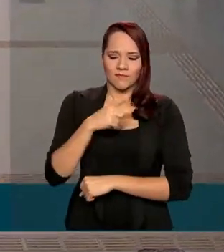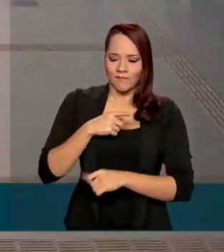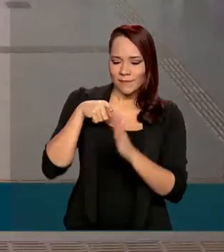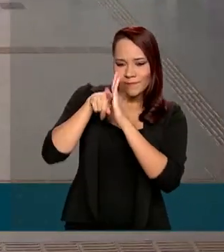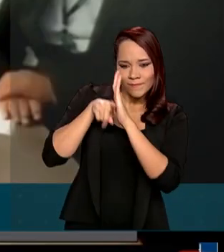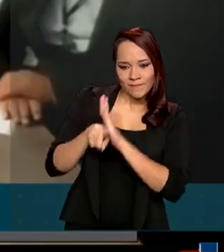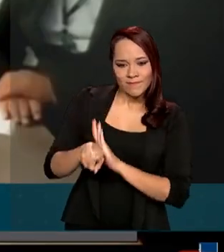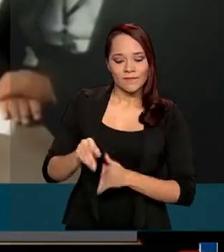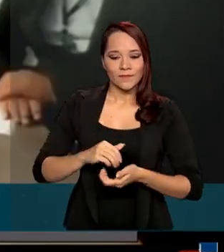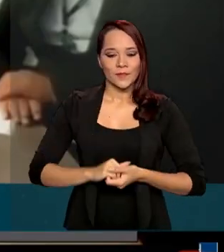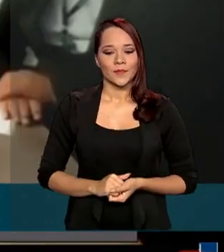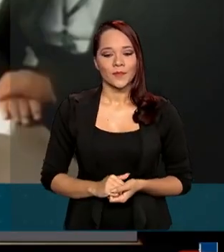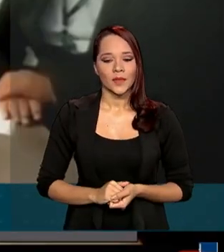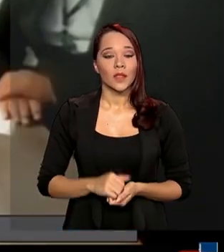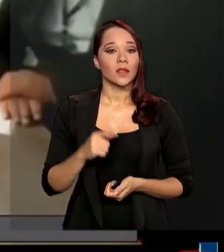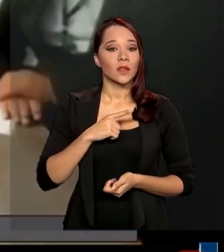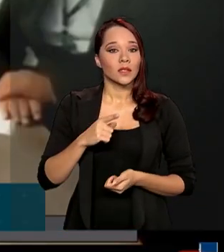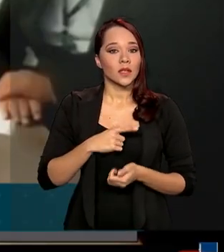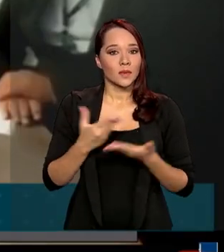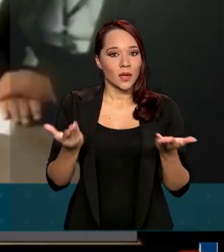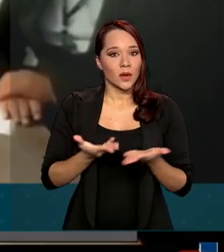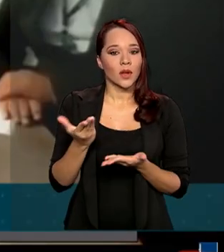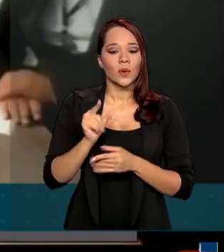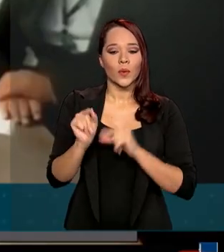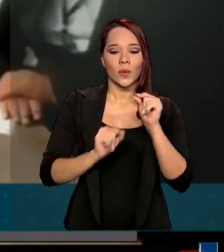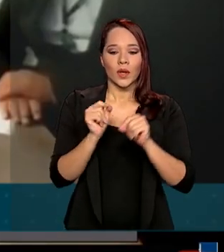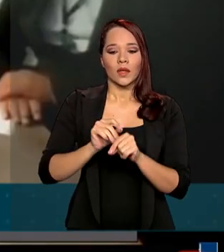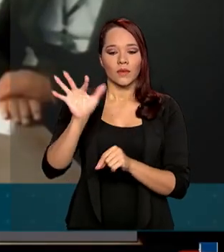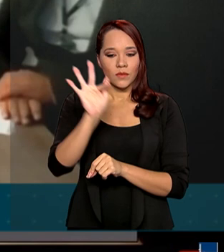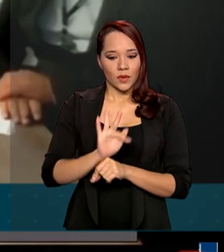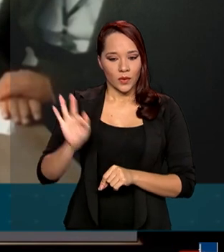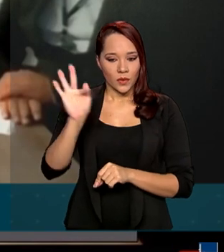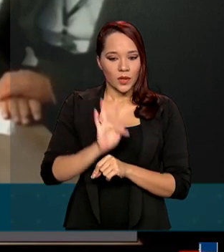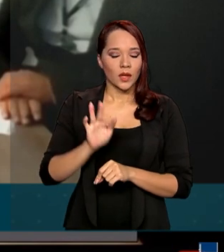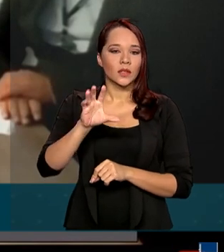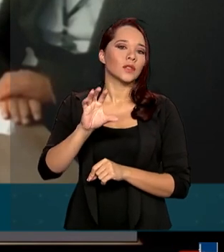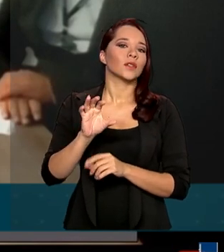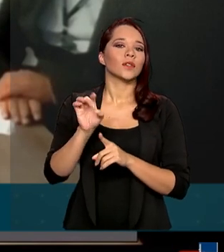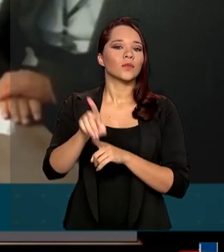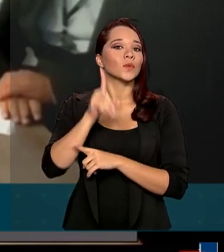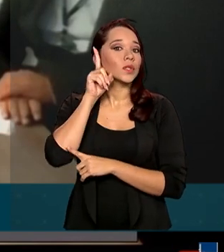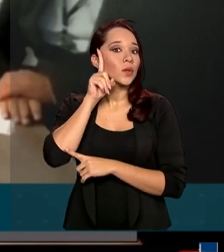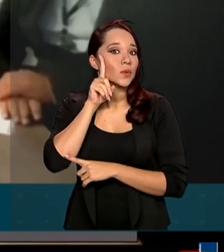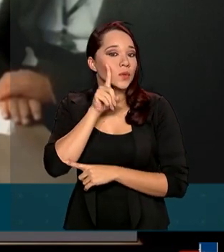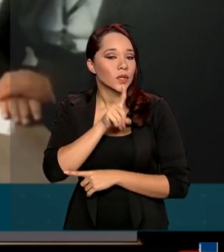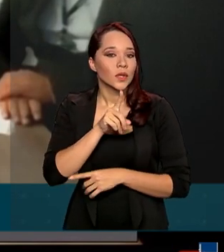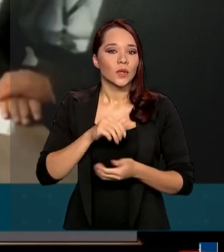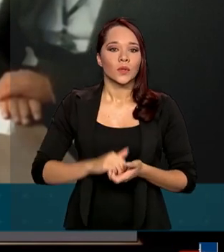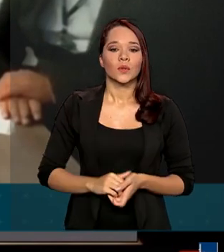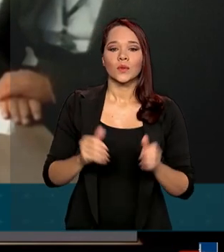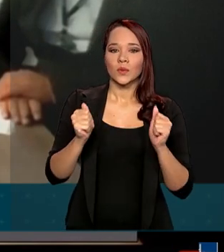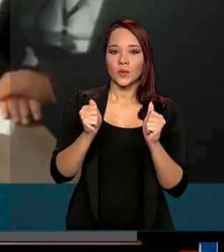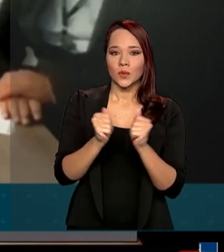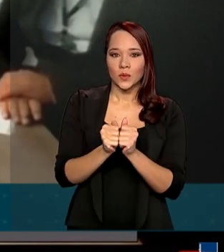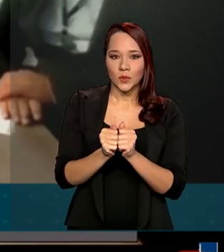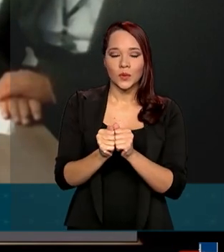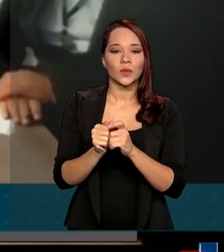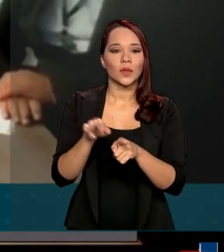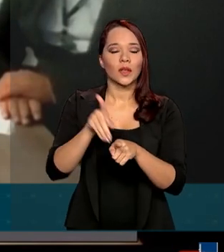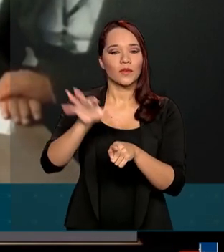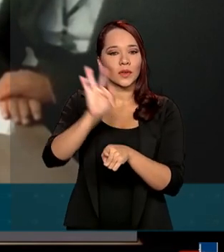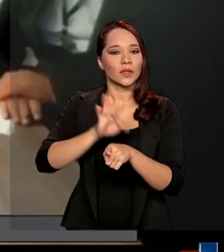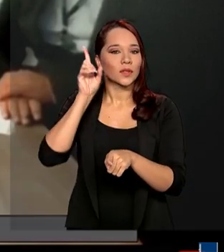desenvolvimento. Nós temos a AstraZeneca na Universidade de Oxford, com a Universidade de Oxford,